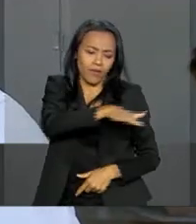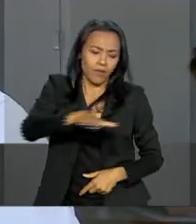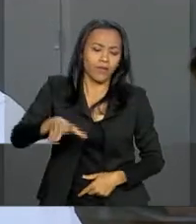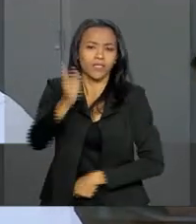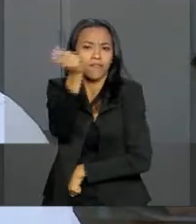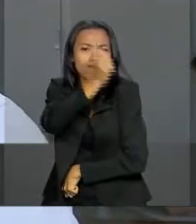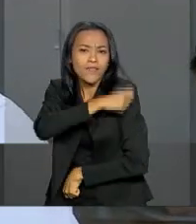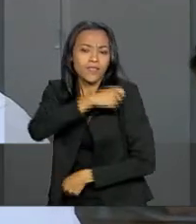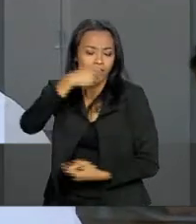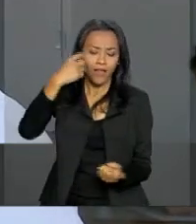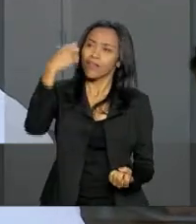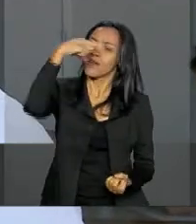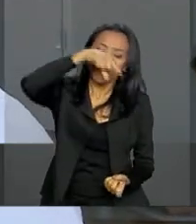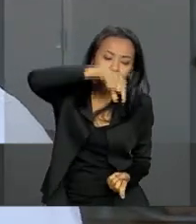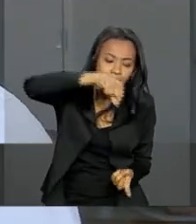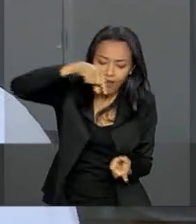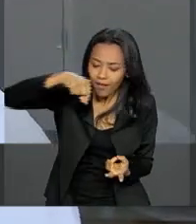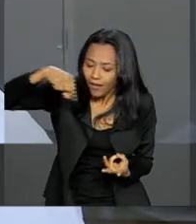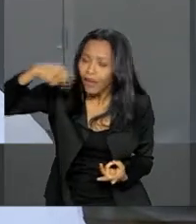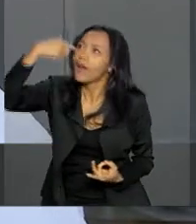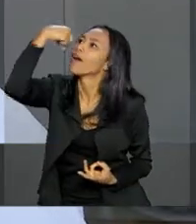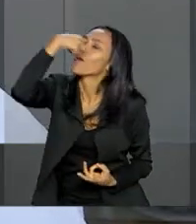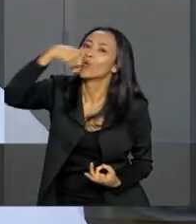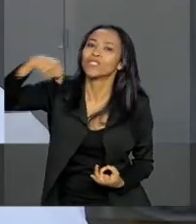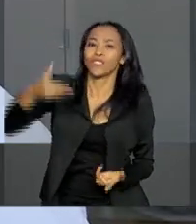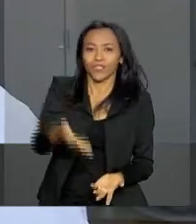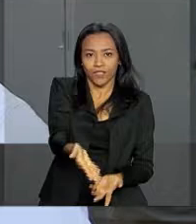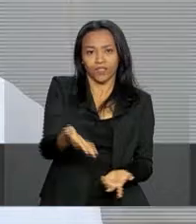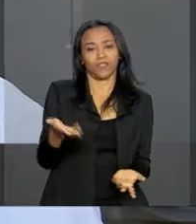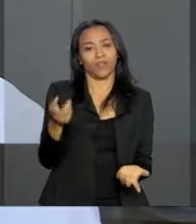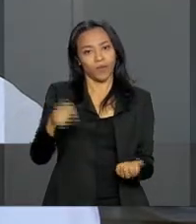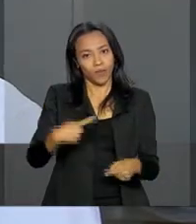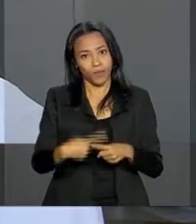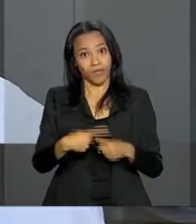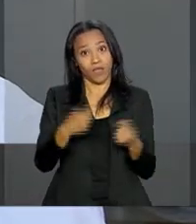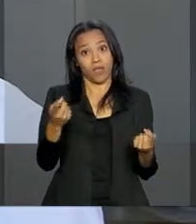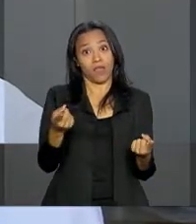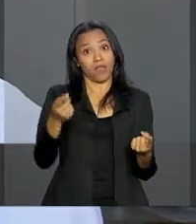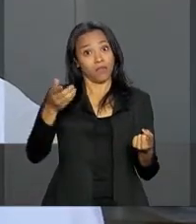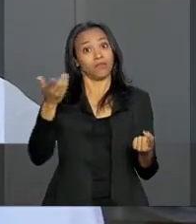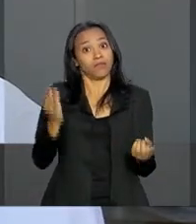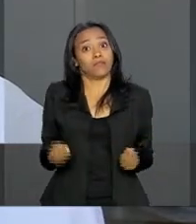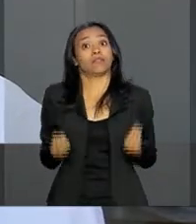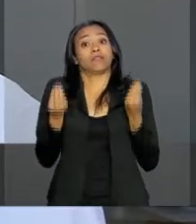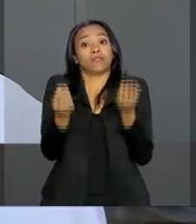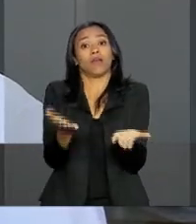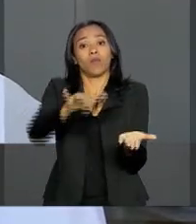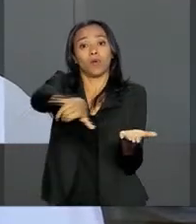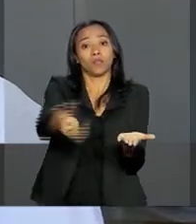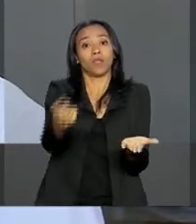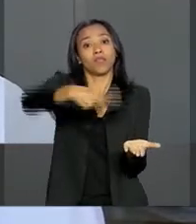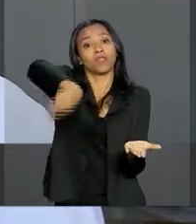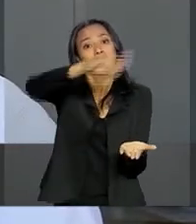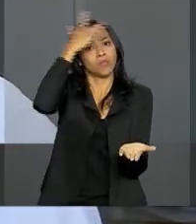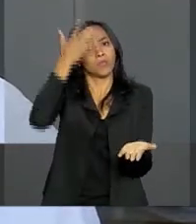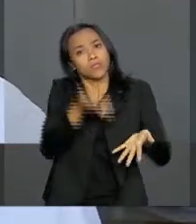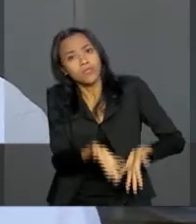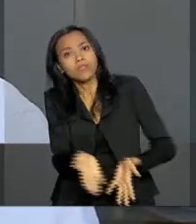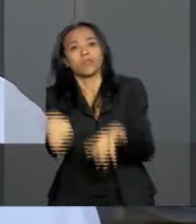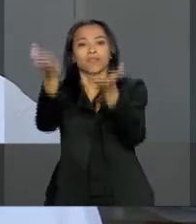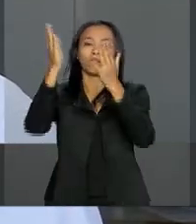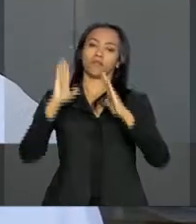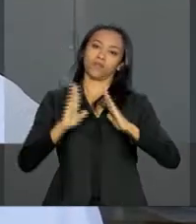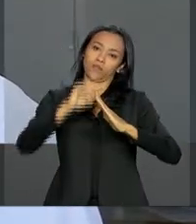sejam vacinadas nesse período. Você amplia o acesso da população, amplia a oportunidade das pessoas irem se vacinar. E esse